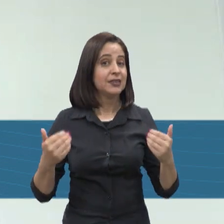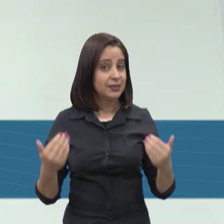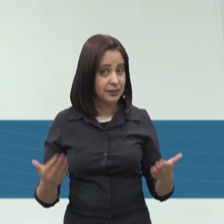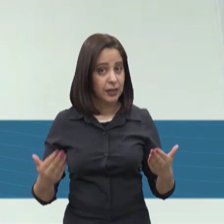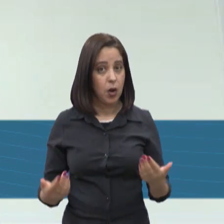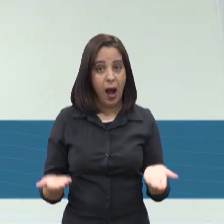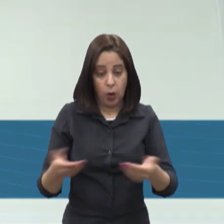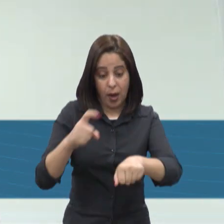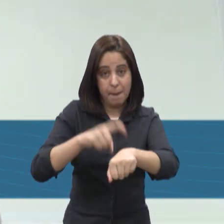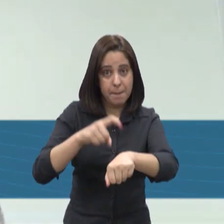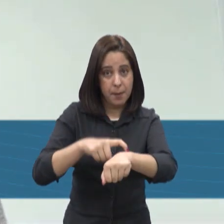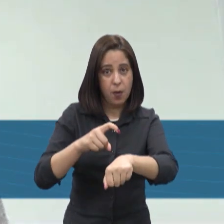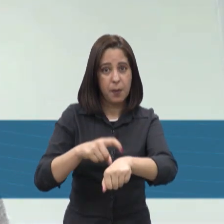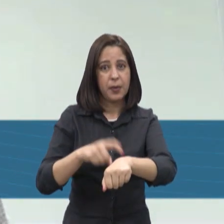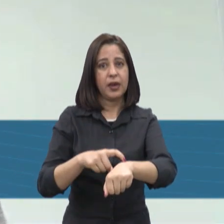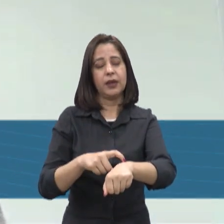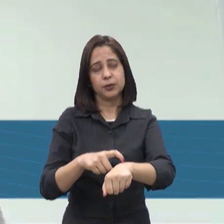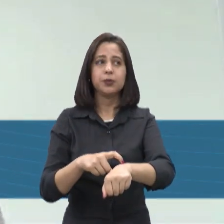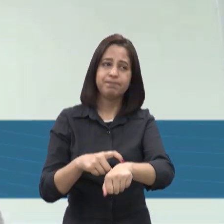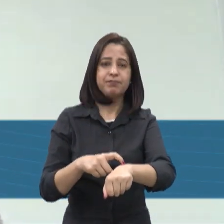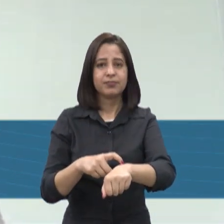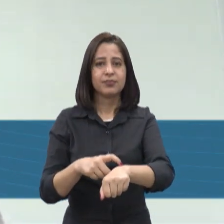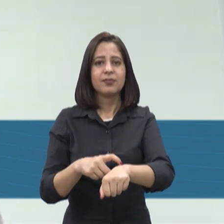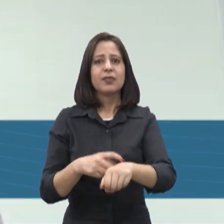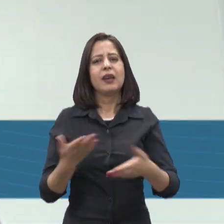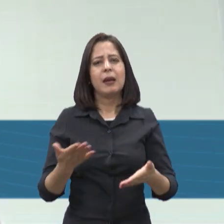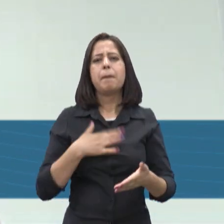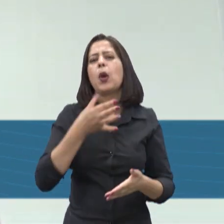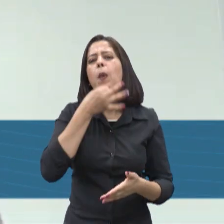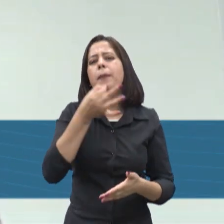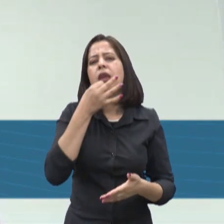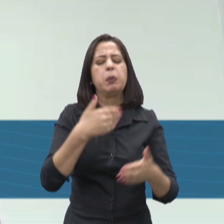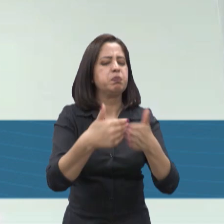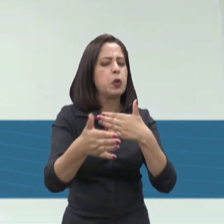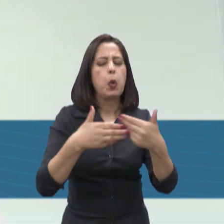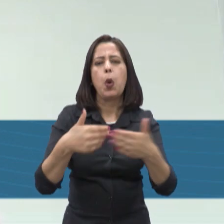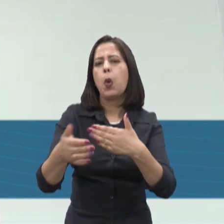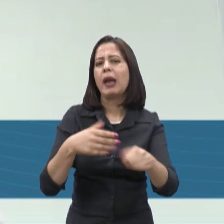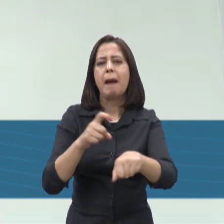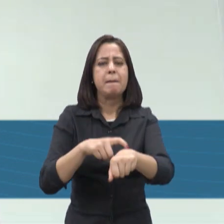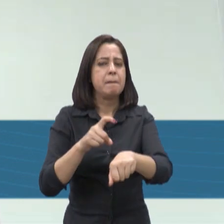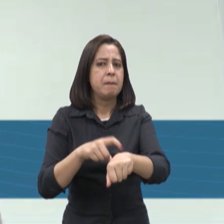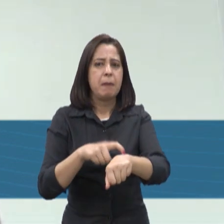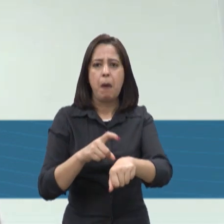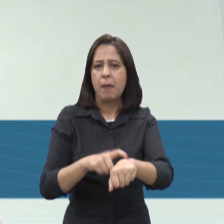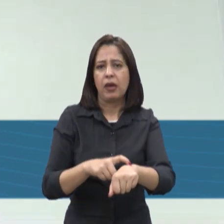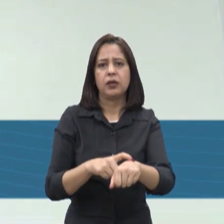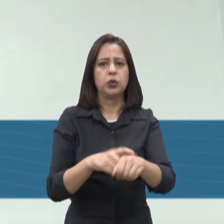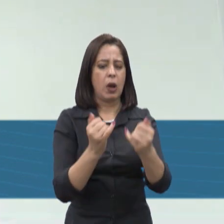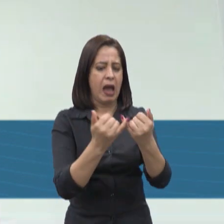nesse momento, aliás, eu não diria nesse momento, não. Eu acho que qualquer momento, mesmo a gente tendo a energia